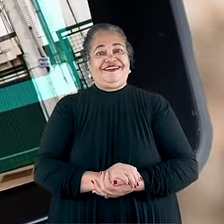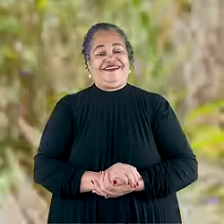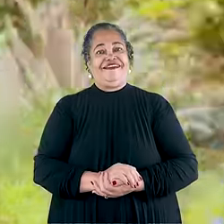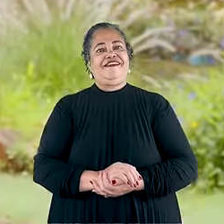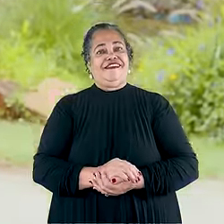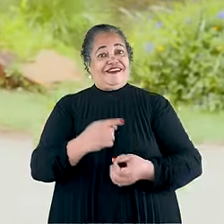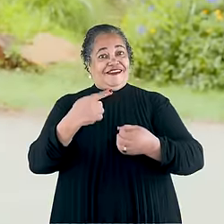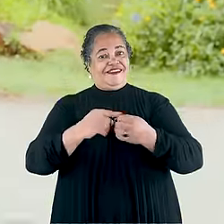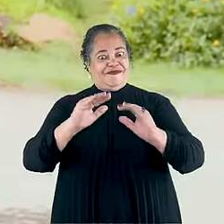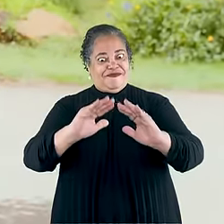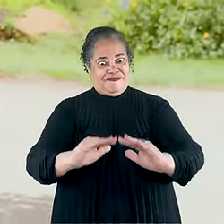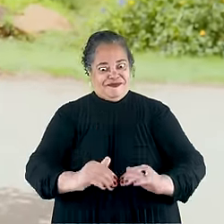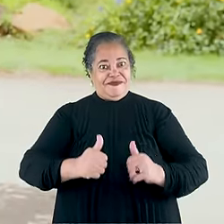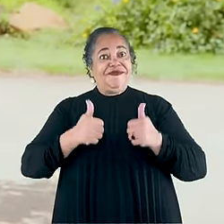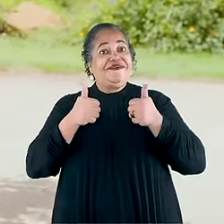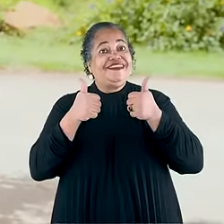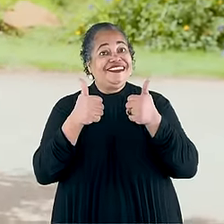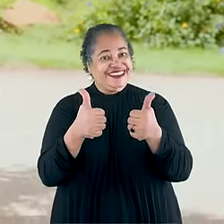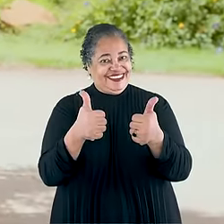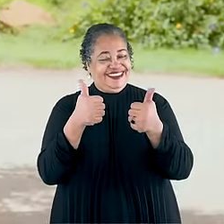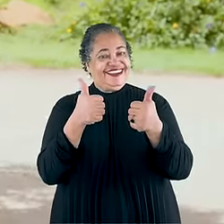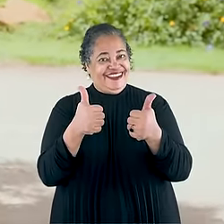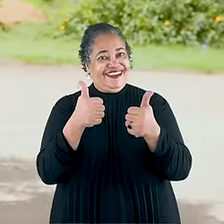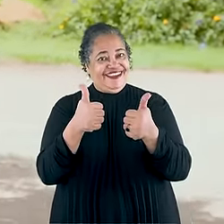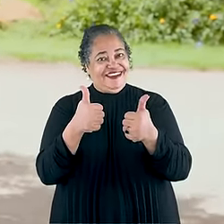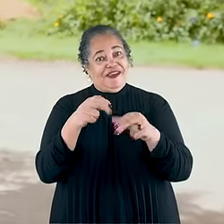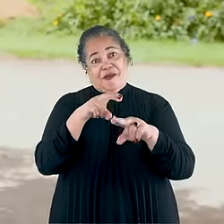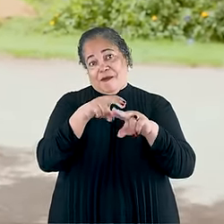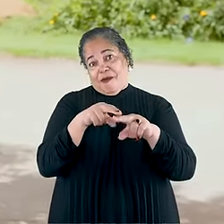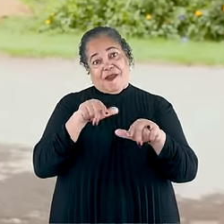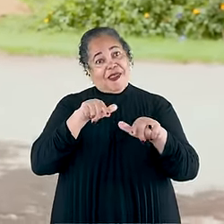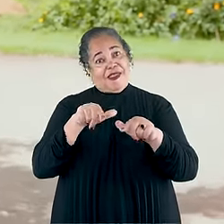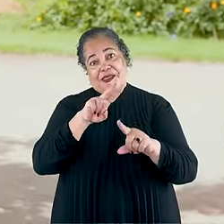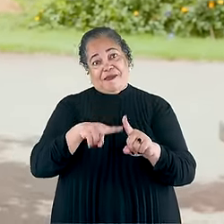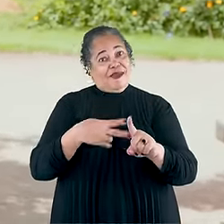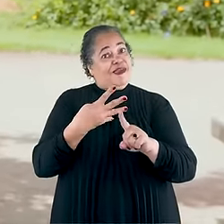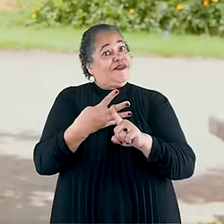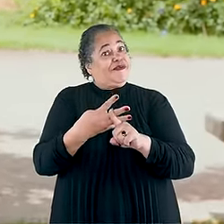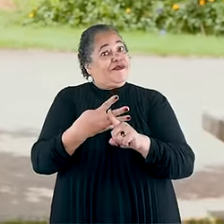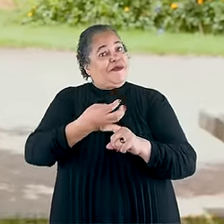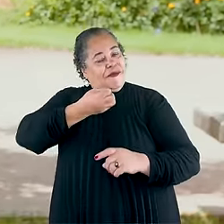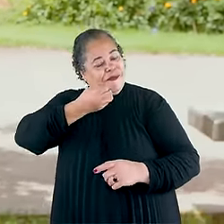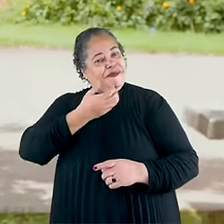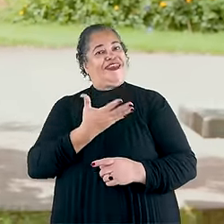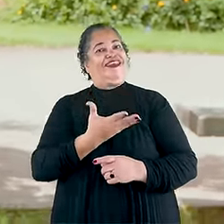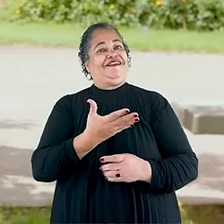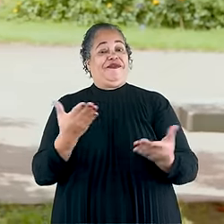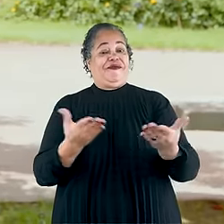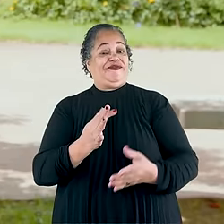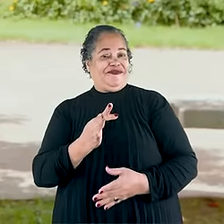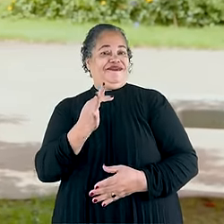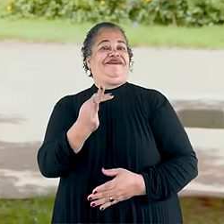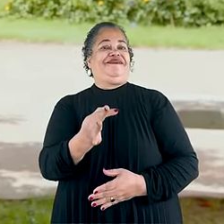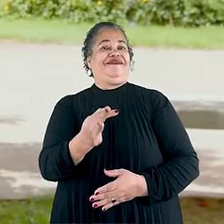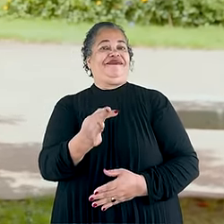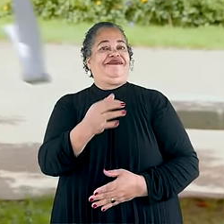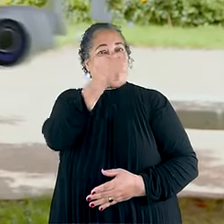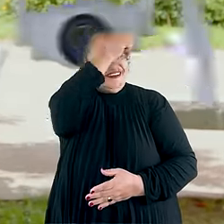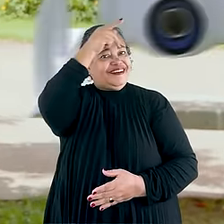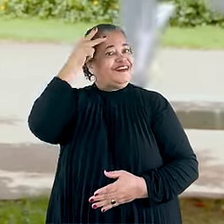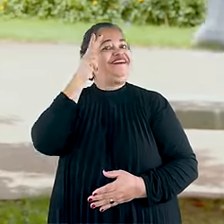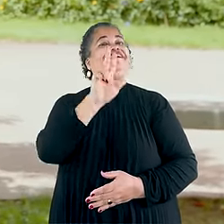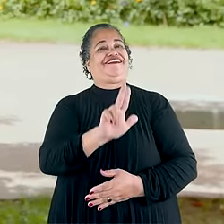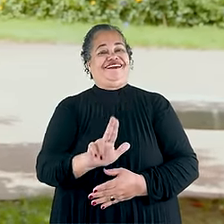cidade. Essa cidade tá cada dia melhor, né? É pra isso que se faz mais, pra fazer bem. Hoje e no